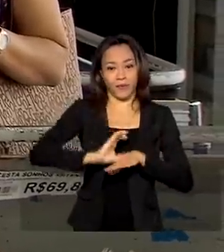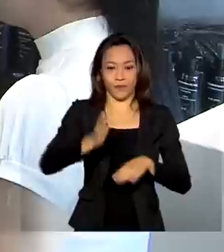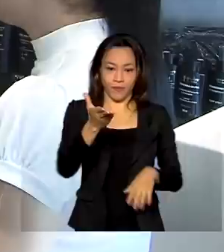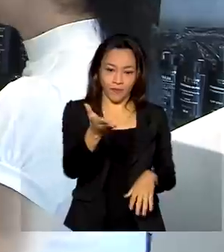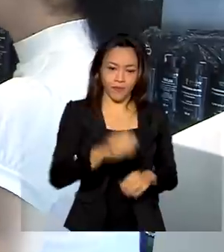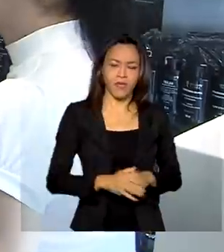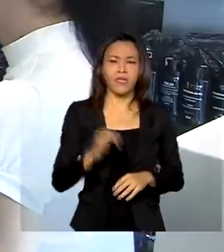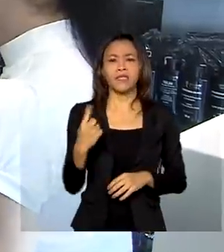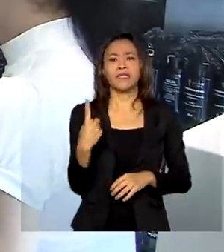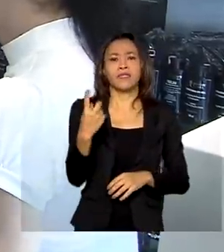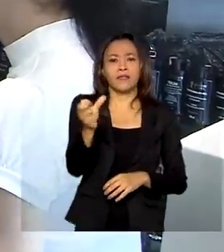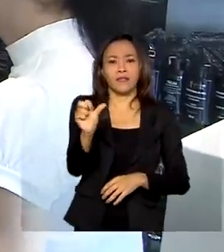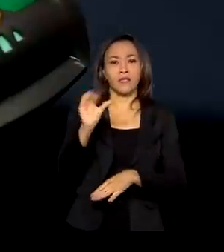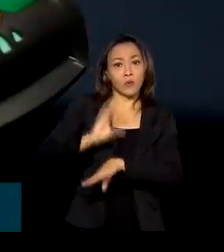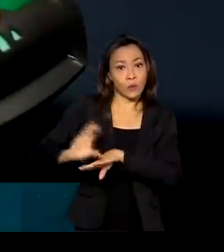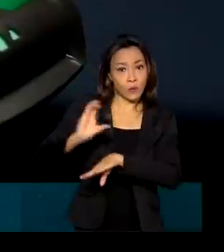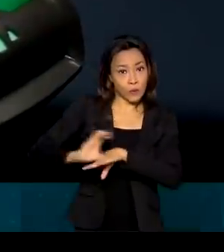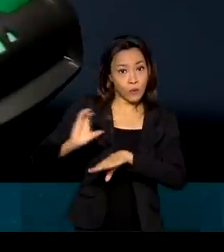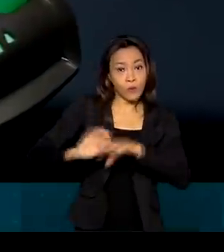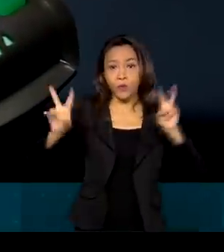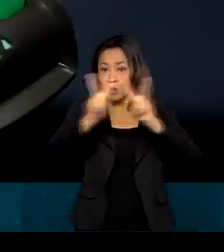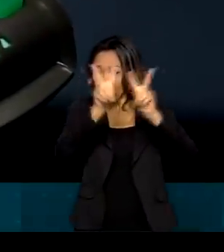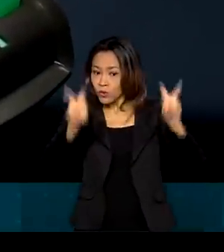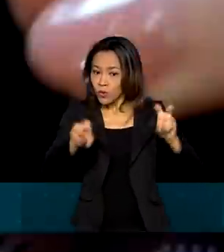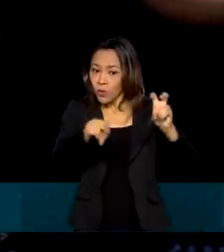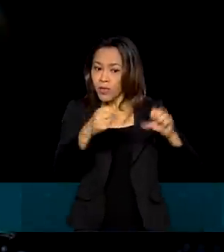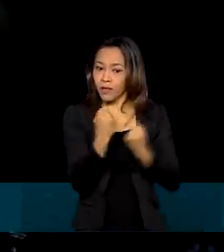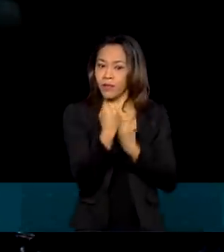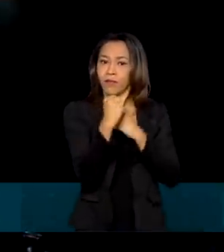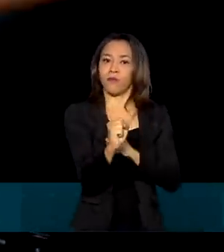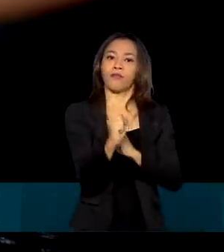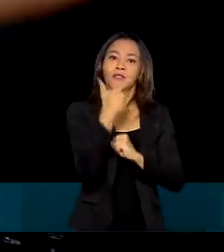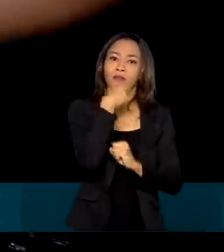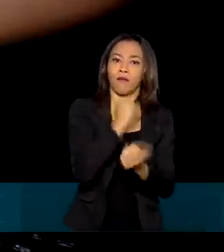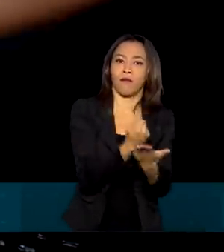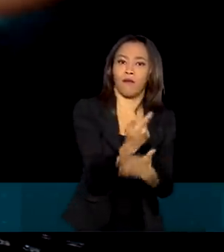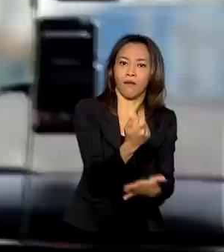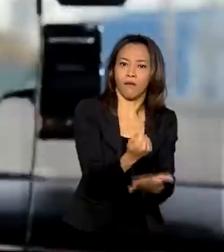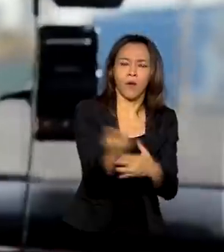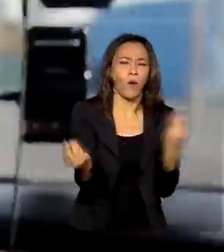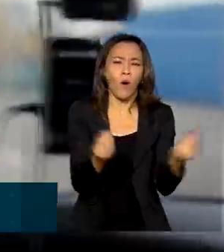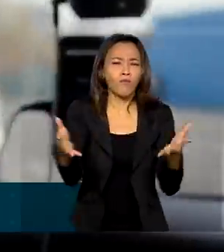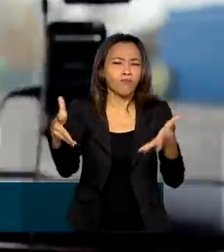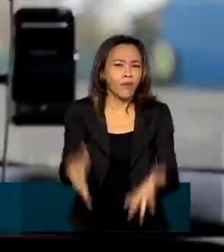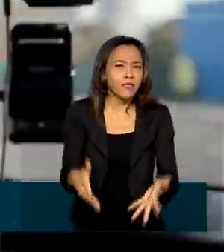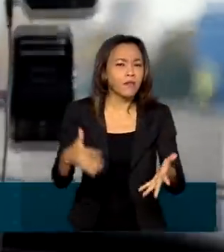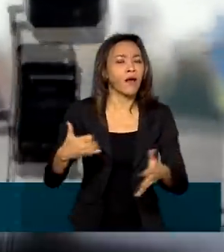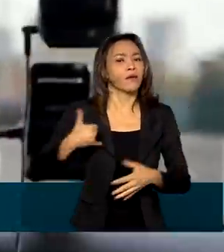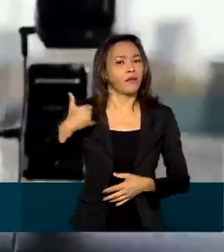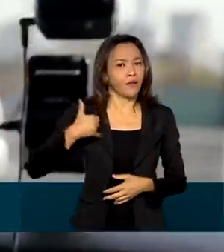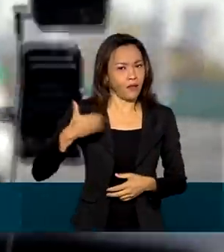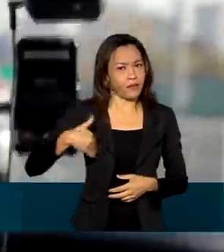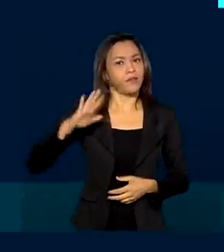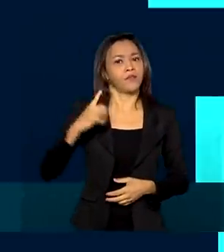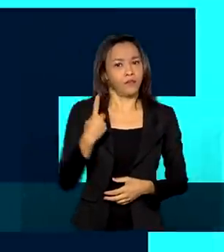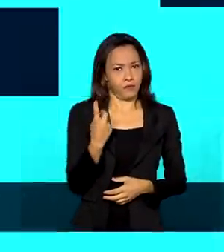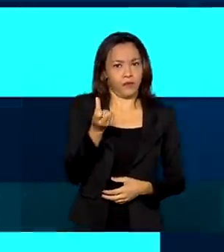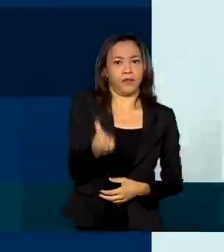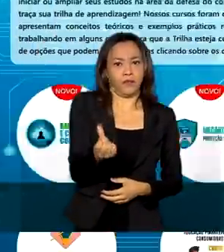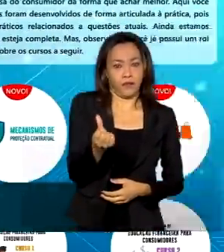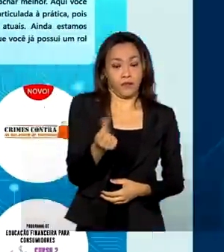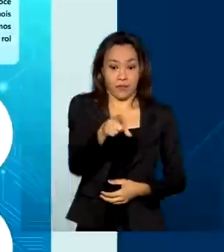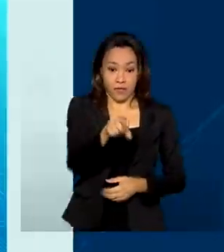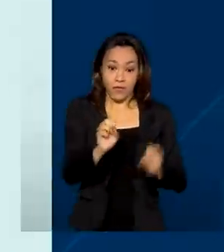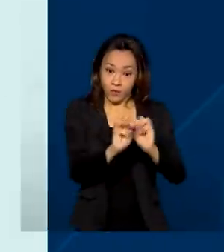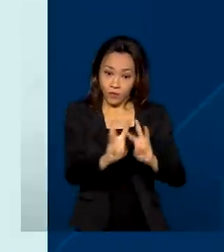16 cursos online de defesa do consumidor, todos gratuitos. Para participar, é preciso ter mais de 16 anos. No